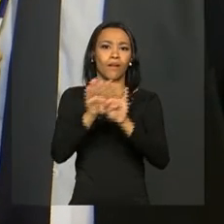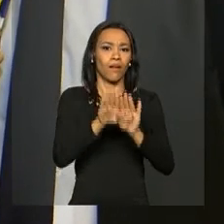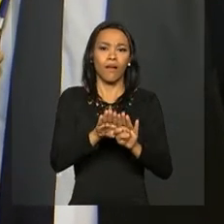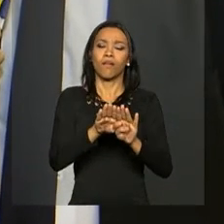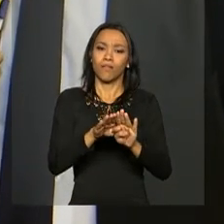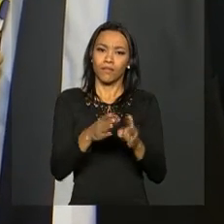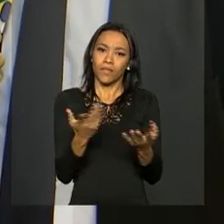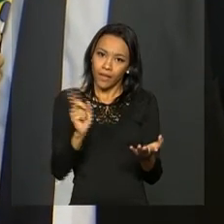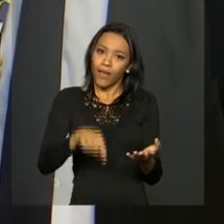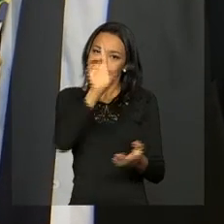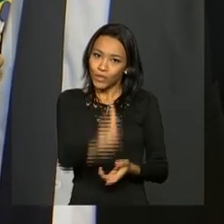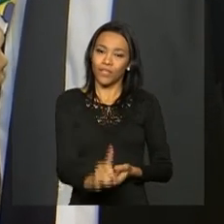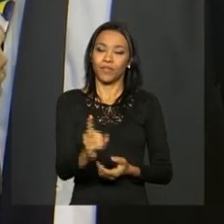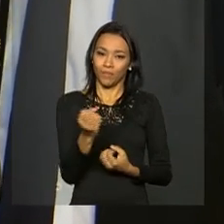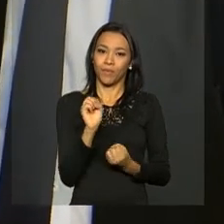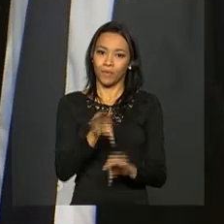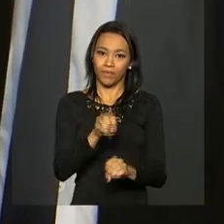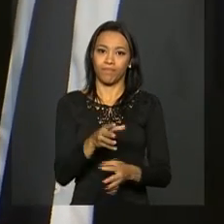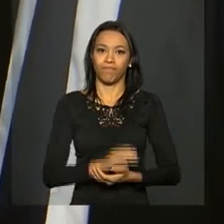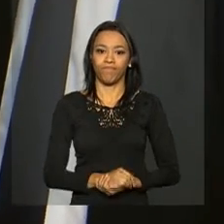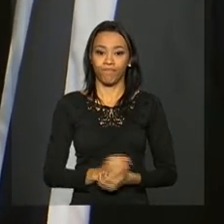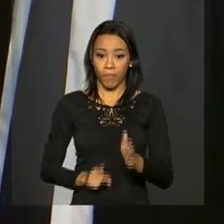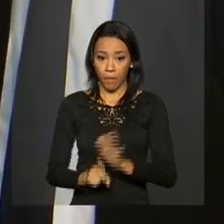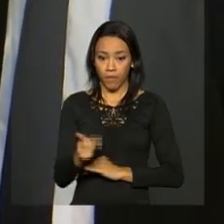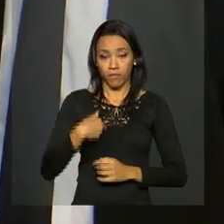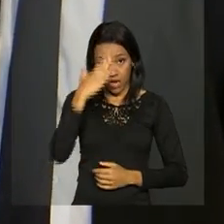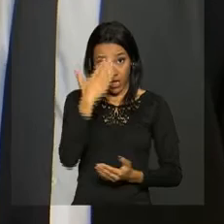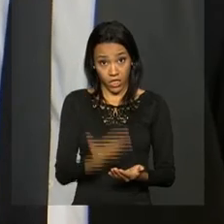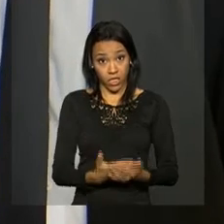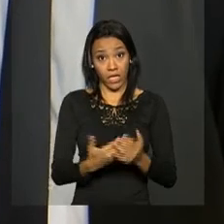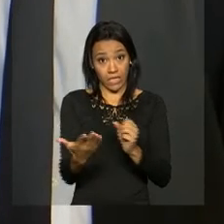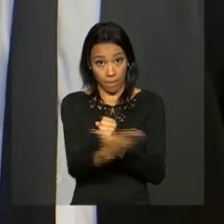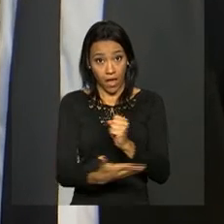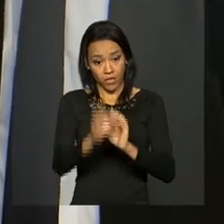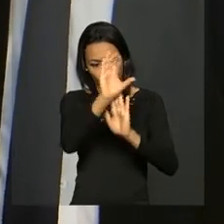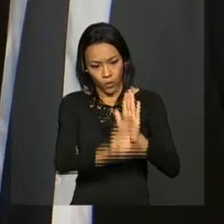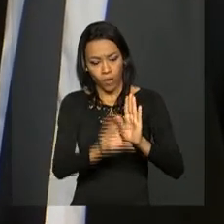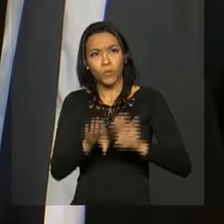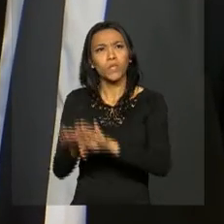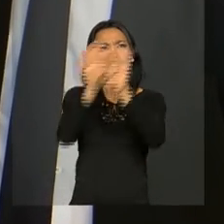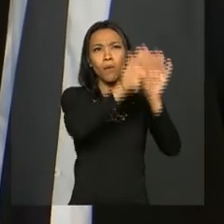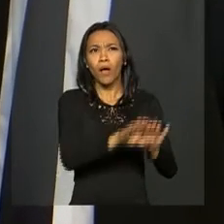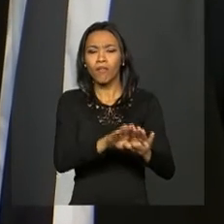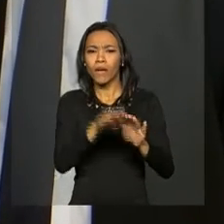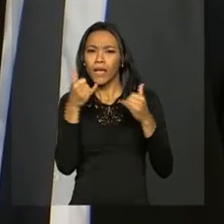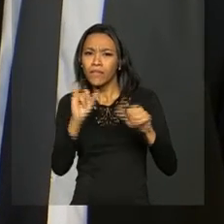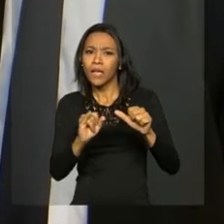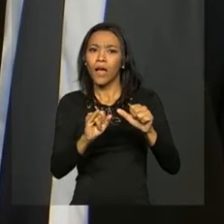traduz efetivamente o direito à educação. O senhor acredita que a base comum curricular pode acabar com os níveis de disparidade